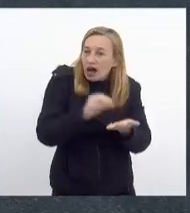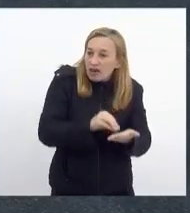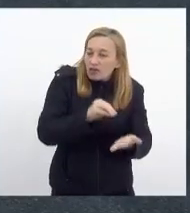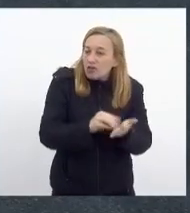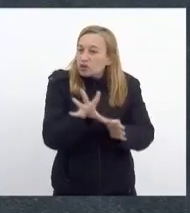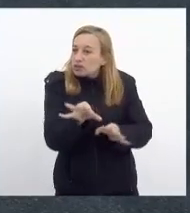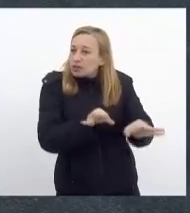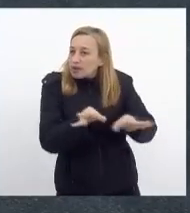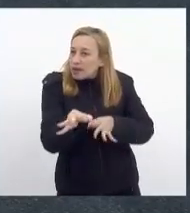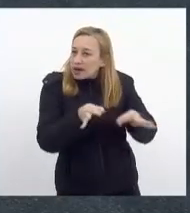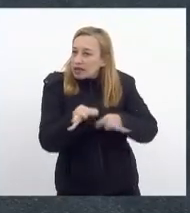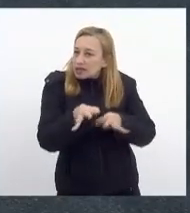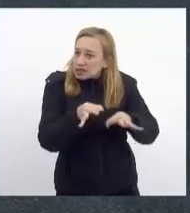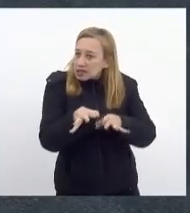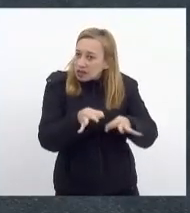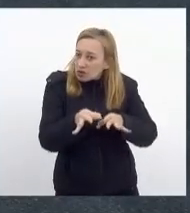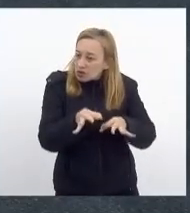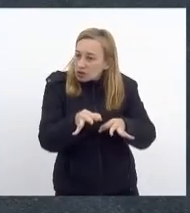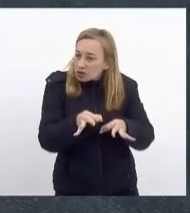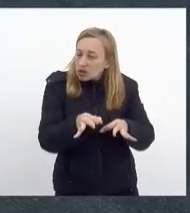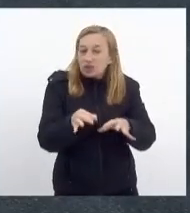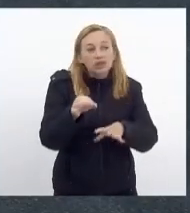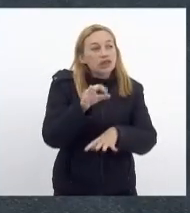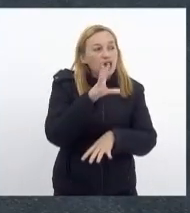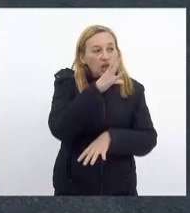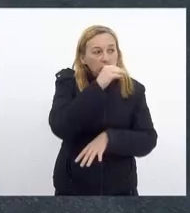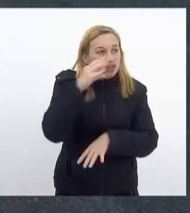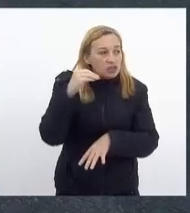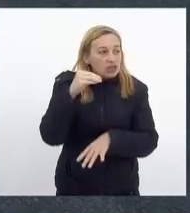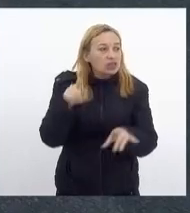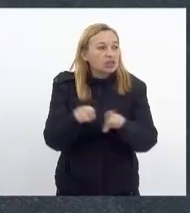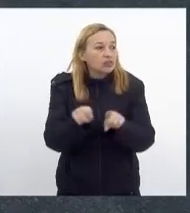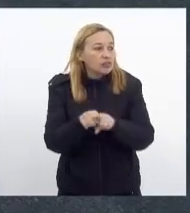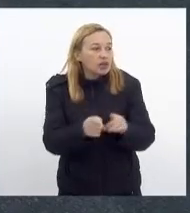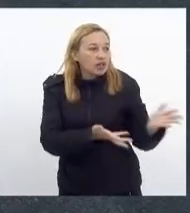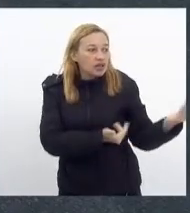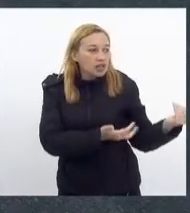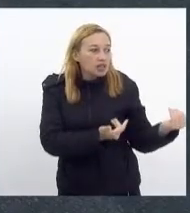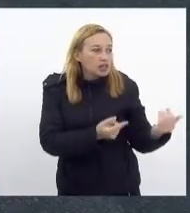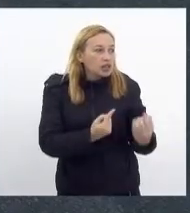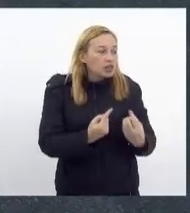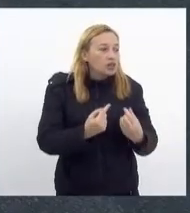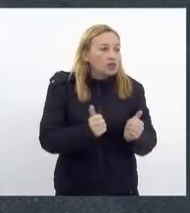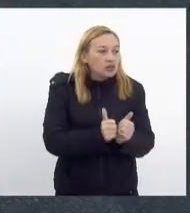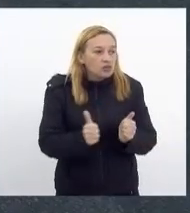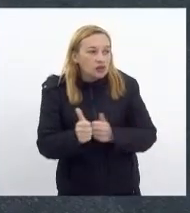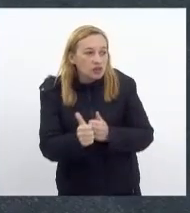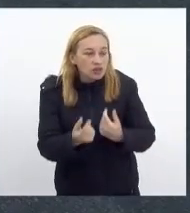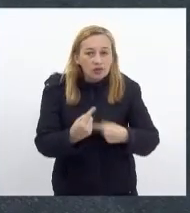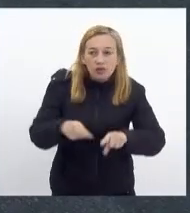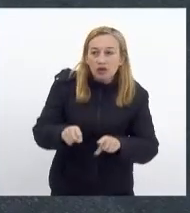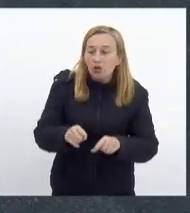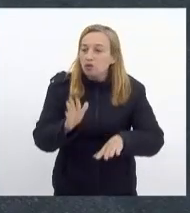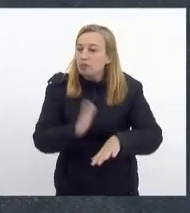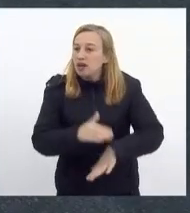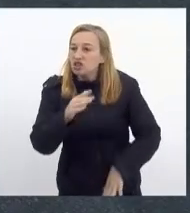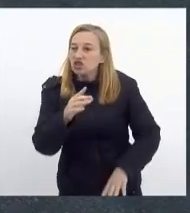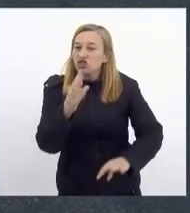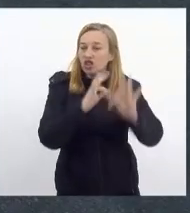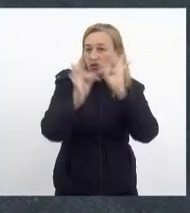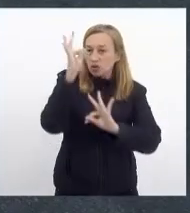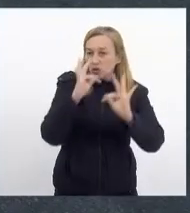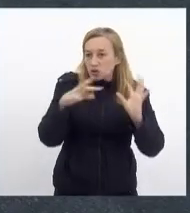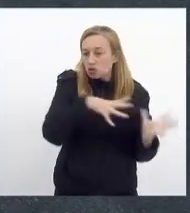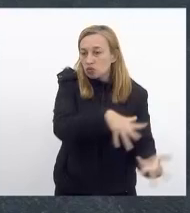preparação desses adolescentes e dessas crianças para enfrentar um mundo mais tecnológico, que sem